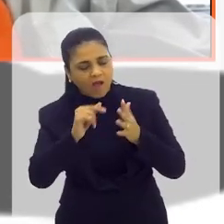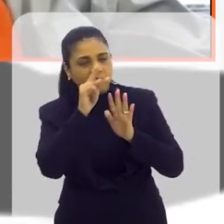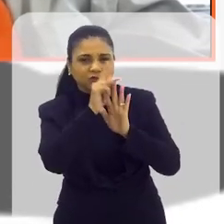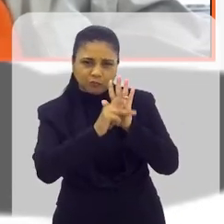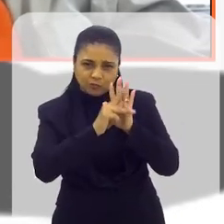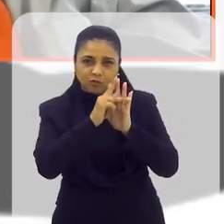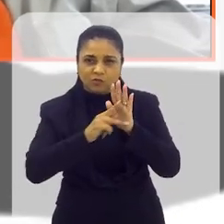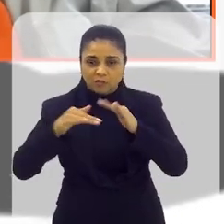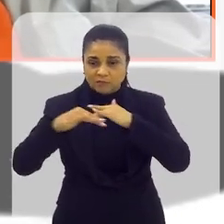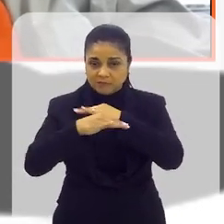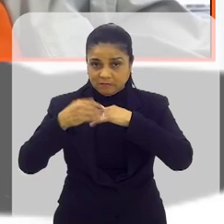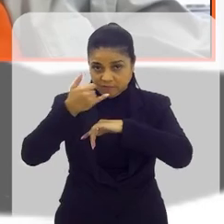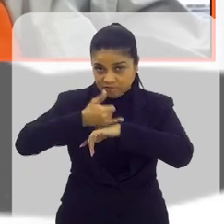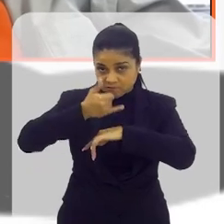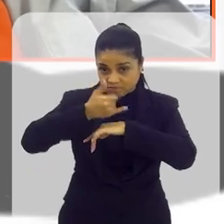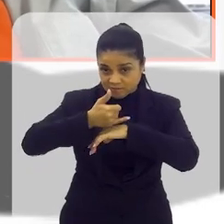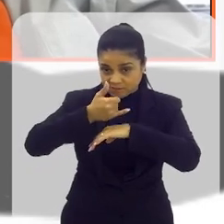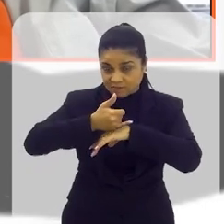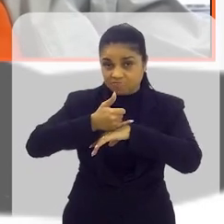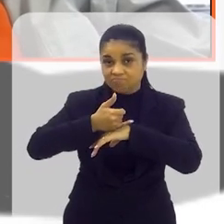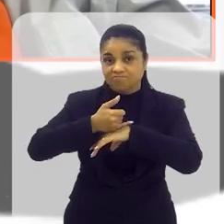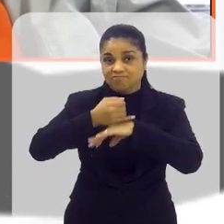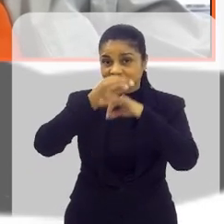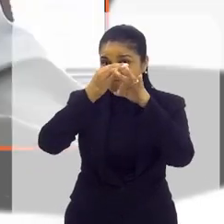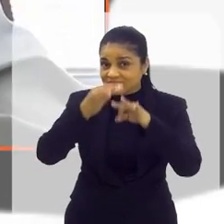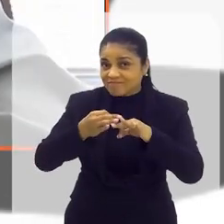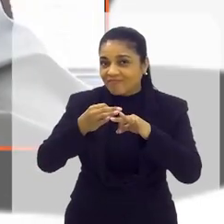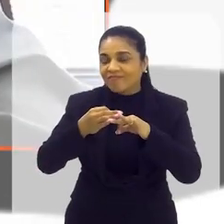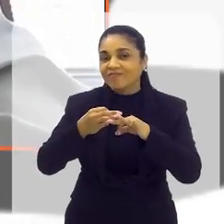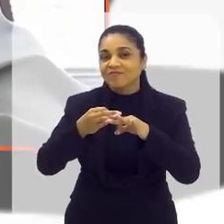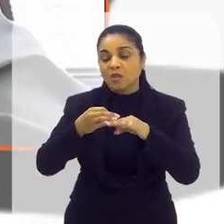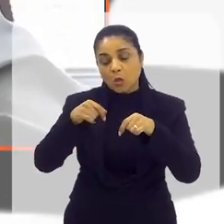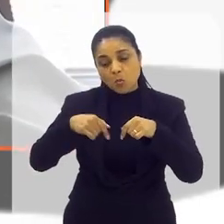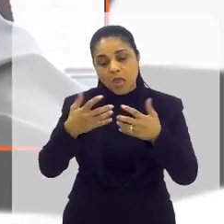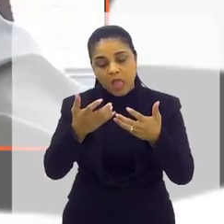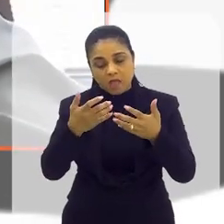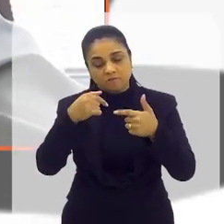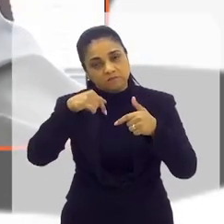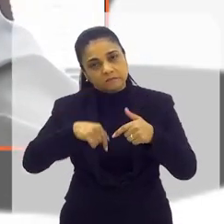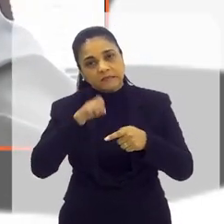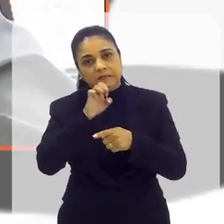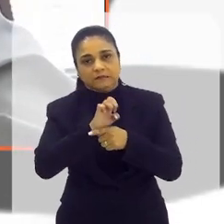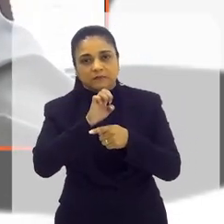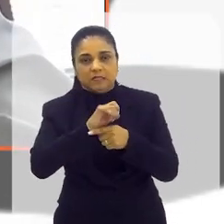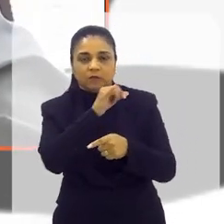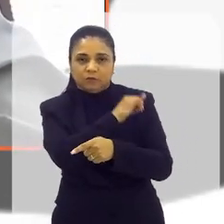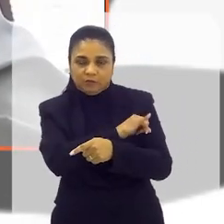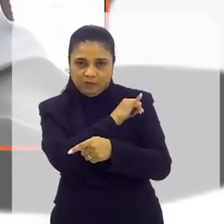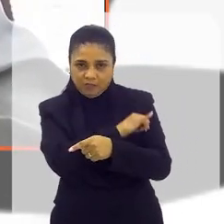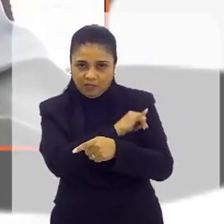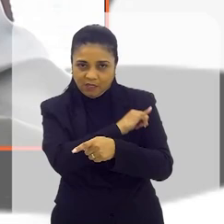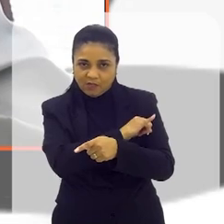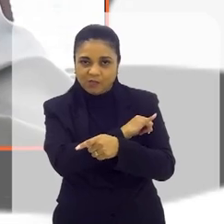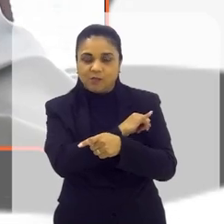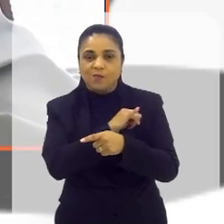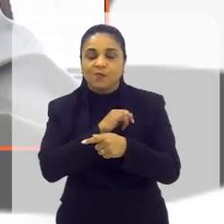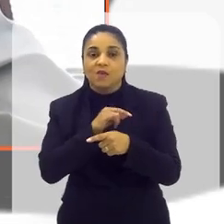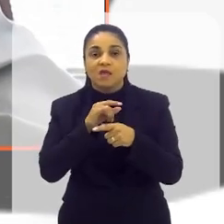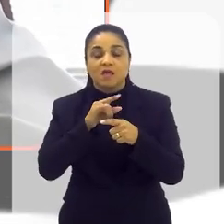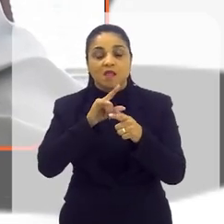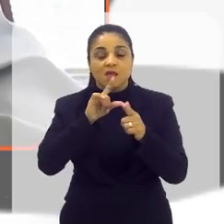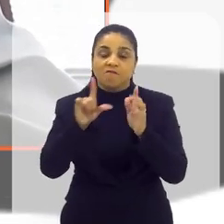vários projetos em Volta Redonda que deram certo que eu quero trazer para o Estado do Rio de Janeiro para poder